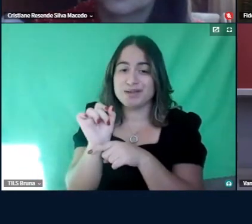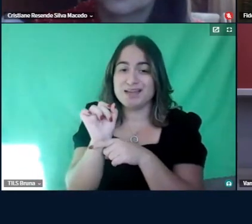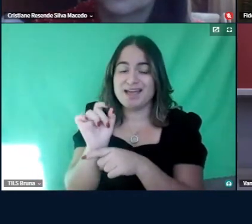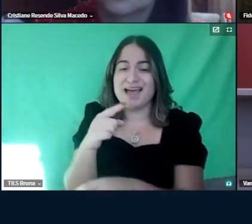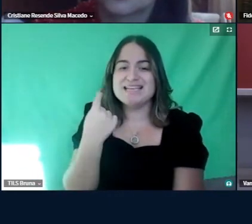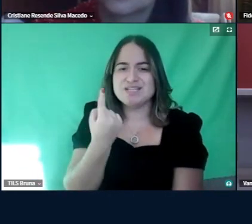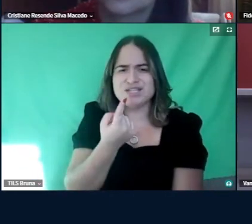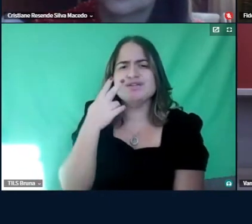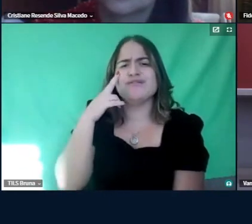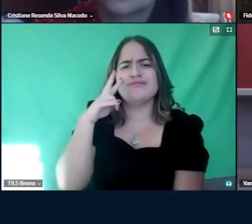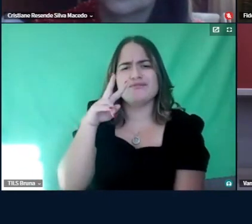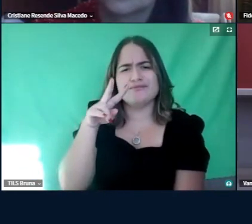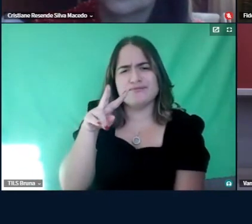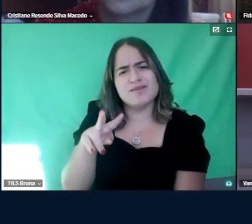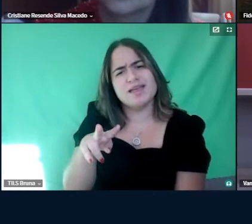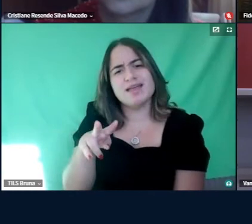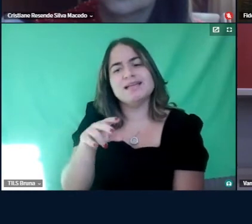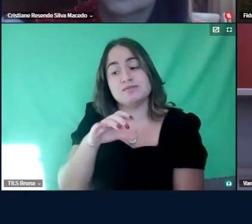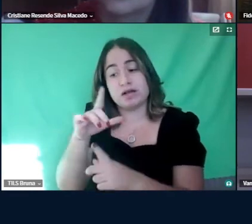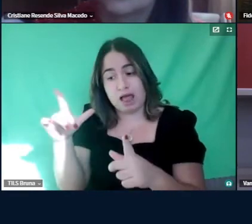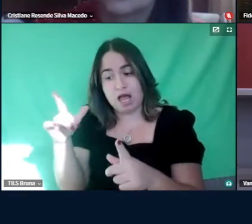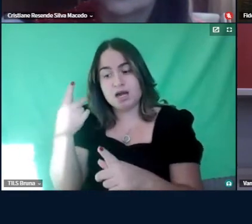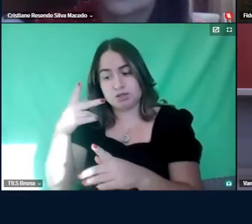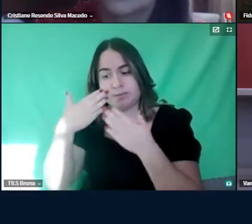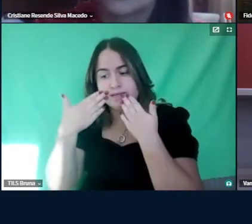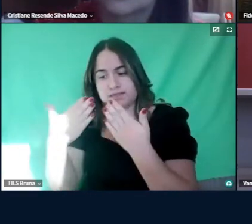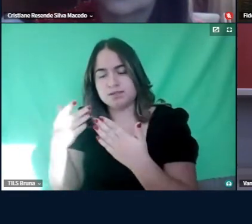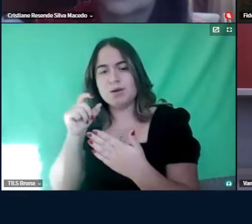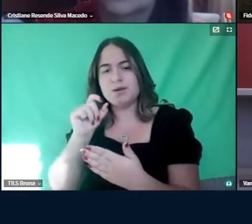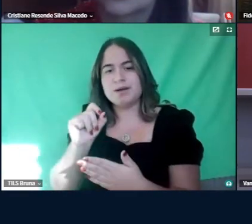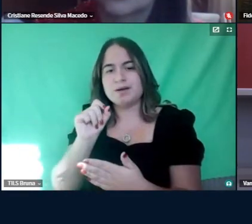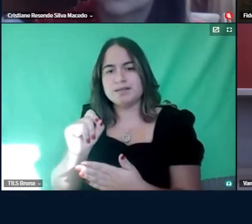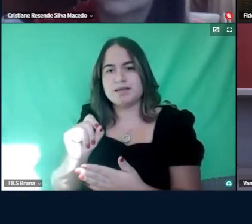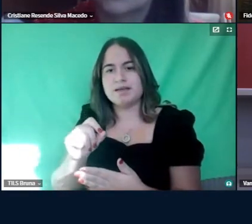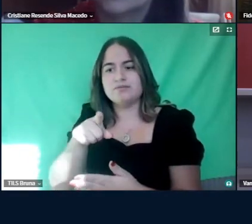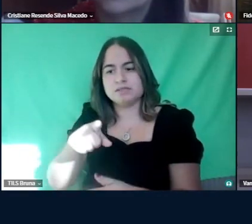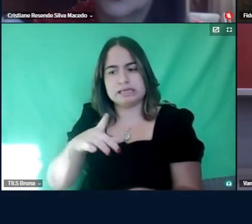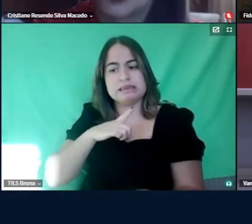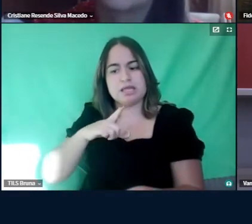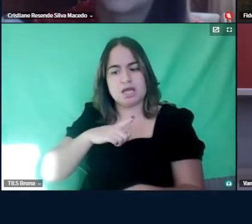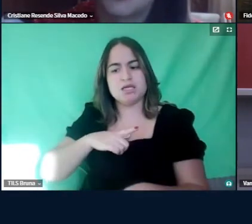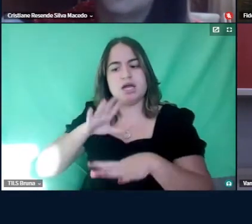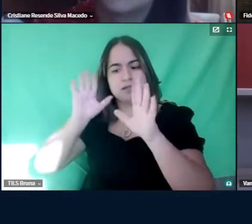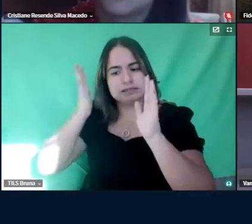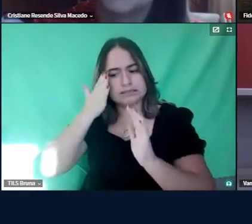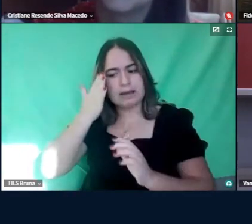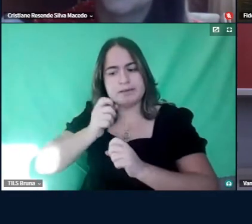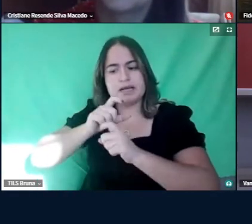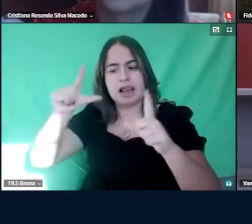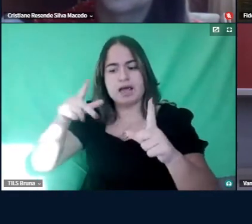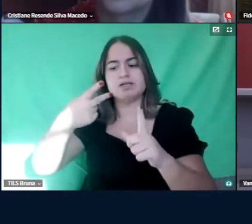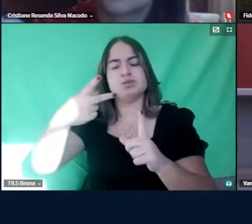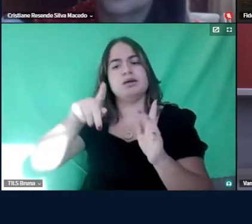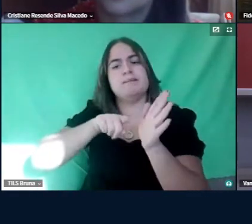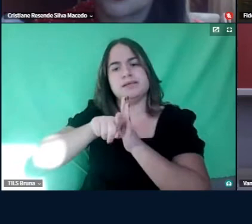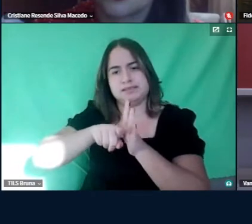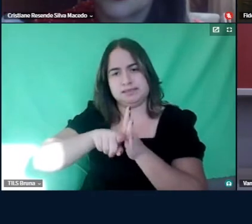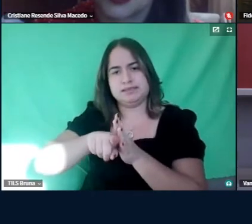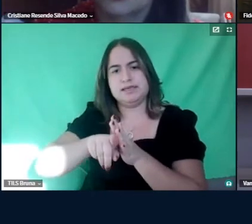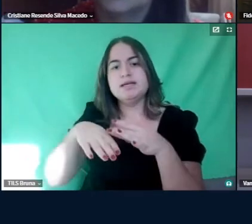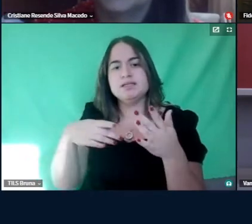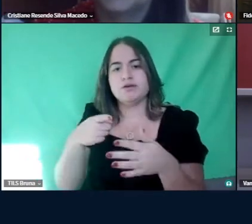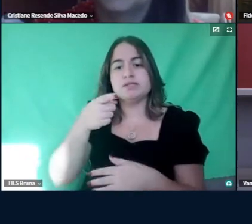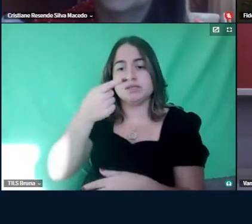ver, e isso ficou muito claro na sua apresentação, o domínio que você tem na sua pesquisa, então, assim, você foi,